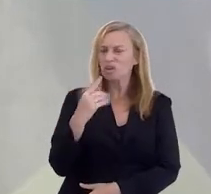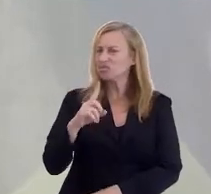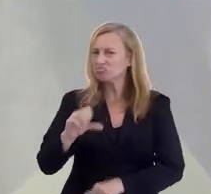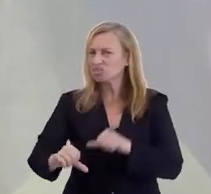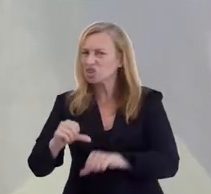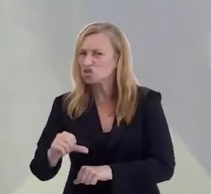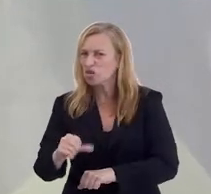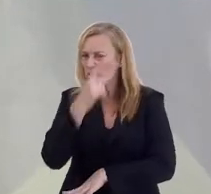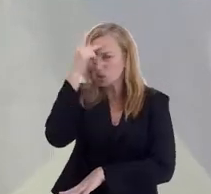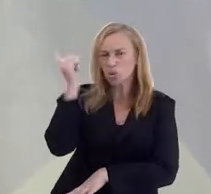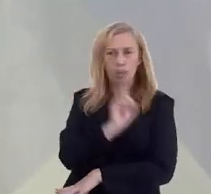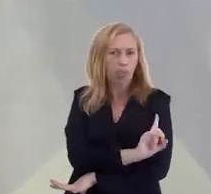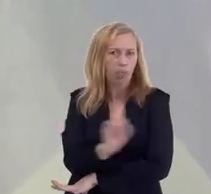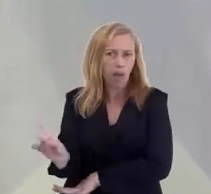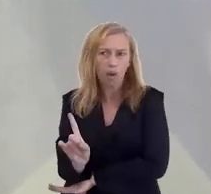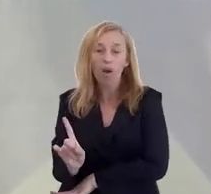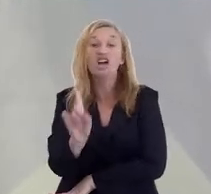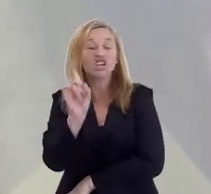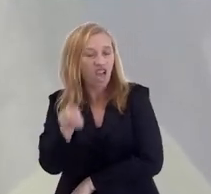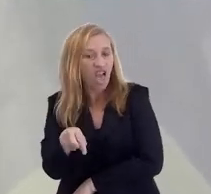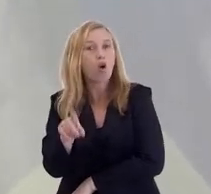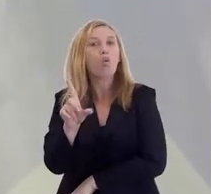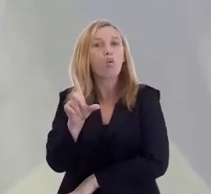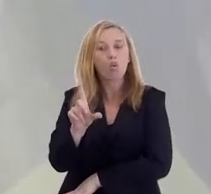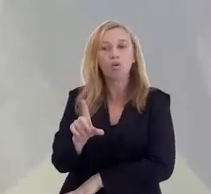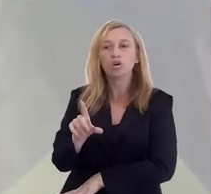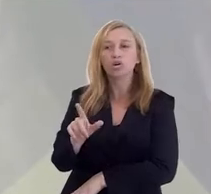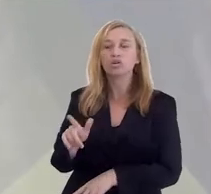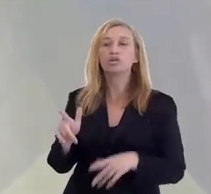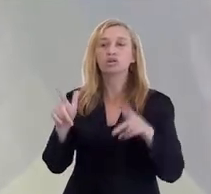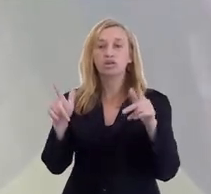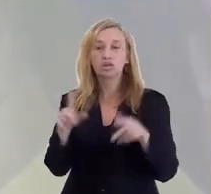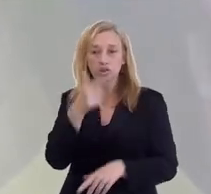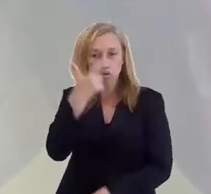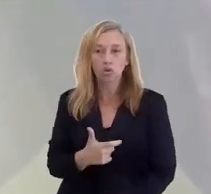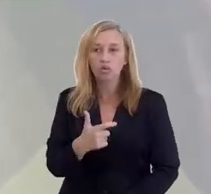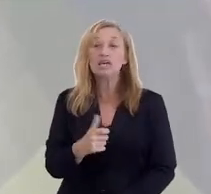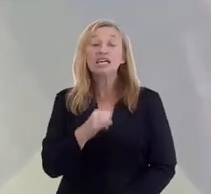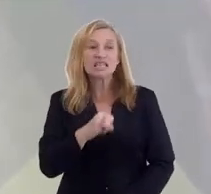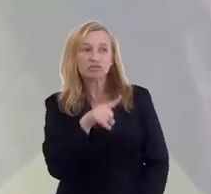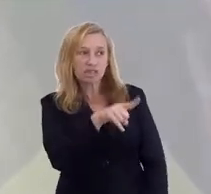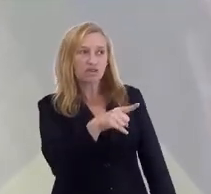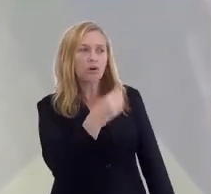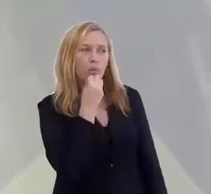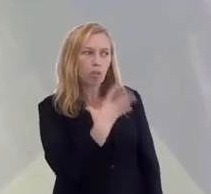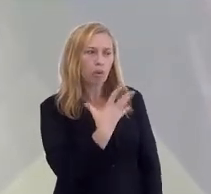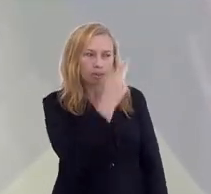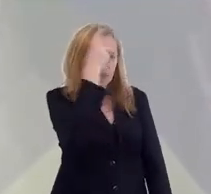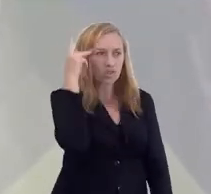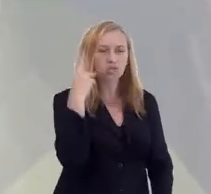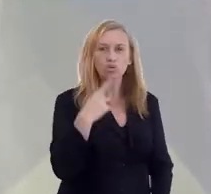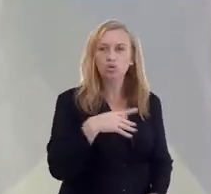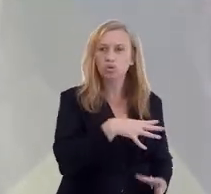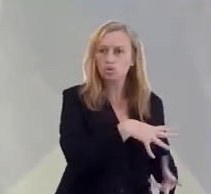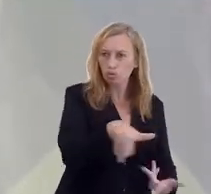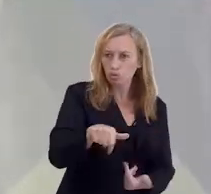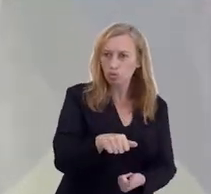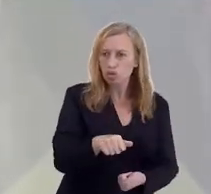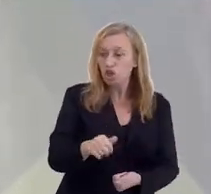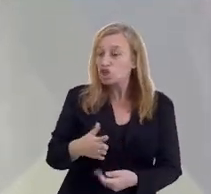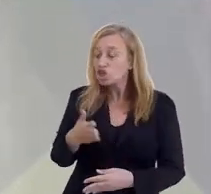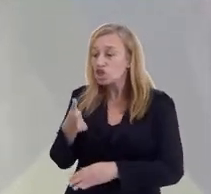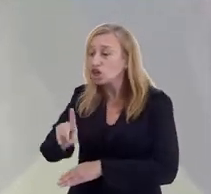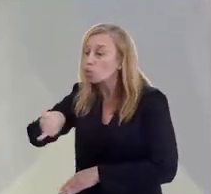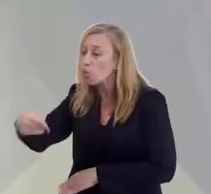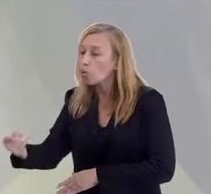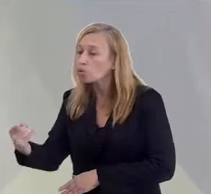absoluta que a morte não transforma ninguém. Então, a gente é o que é. Se você foi uma boa pessoa na